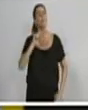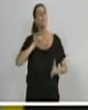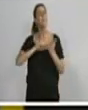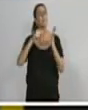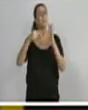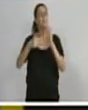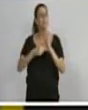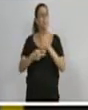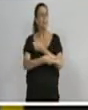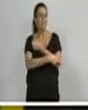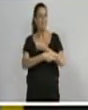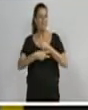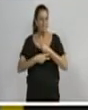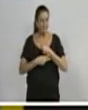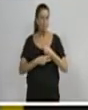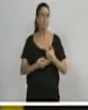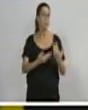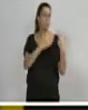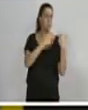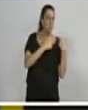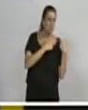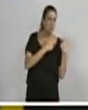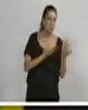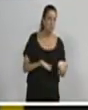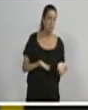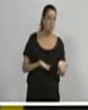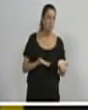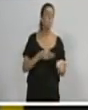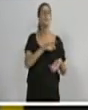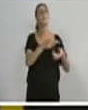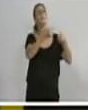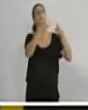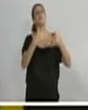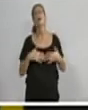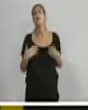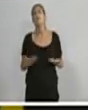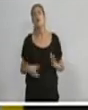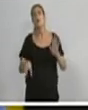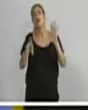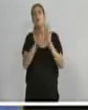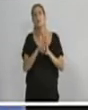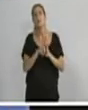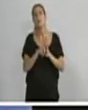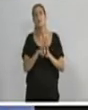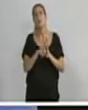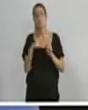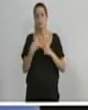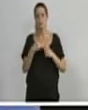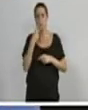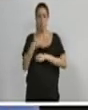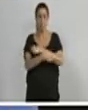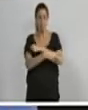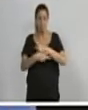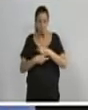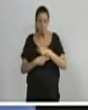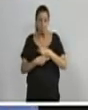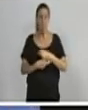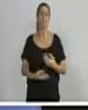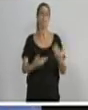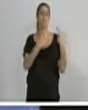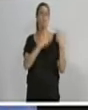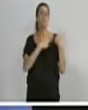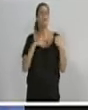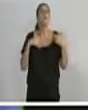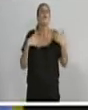a lei que regulamenta os crimes de responsabilidade? Só quero que V. Exª explique qual é a lei. O senhor falou em crime de responsabilidade, eu quero que V. Exª diga aqui